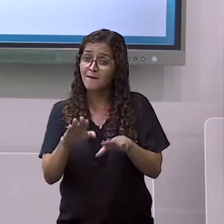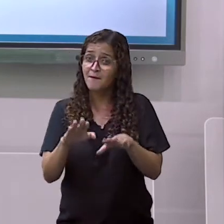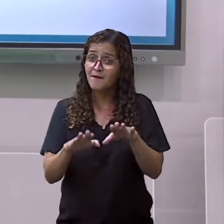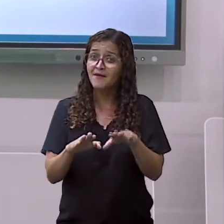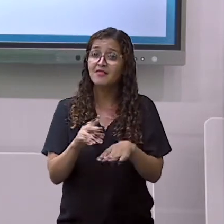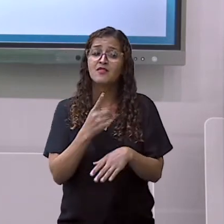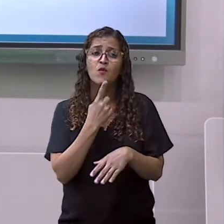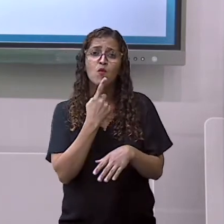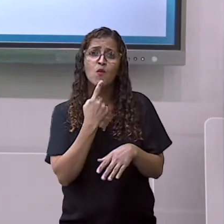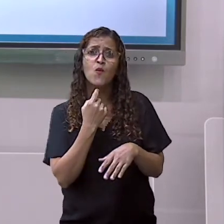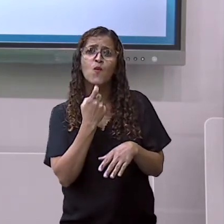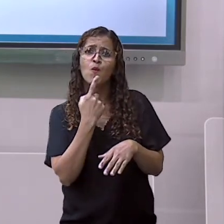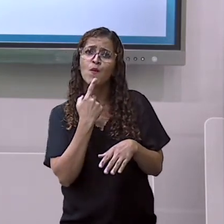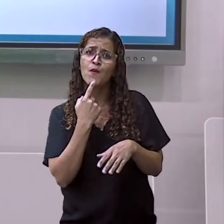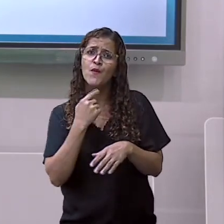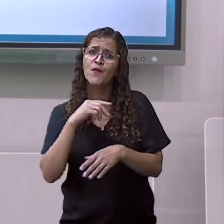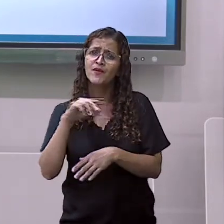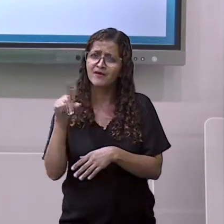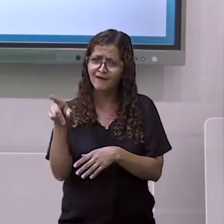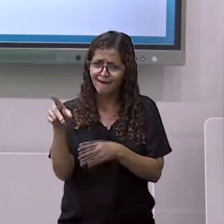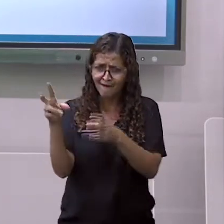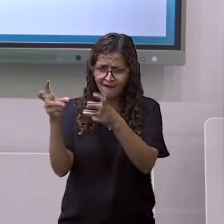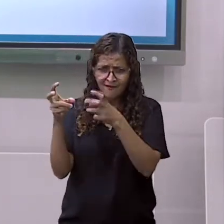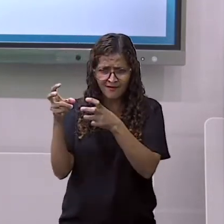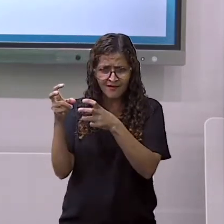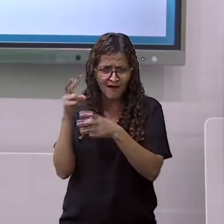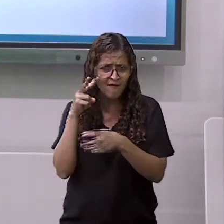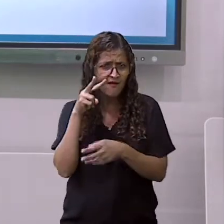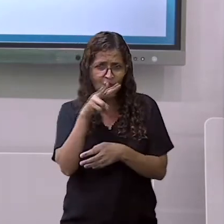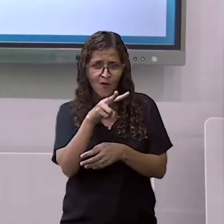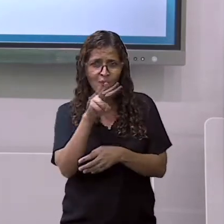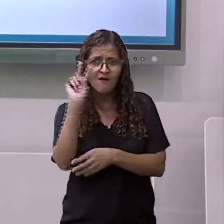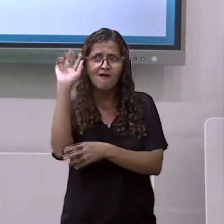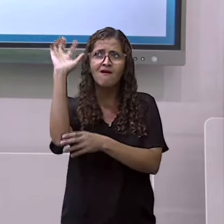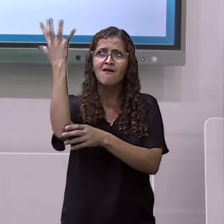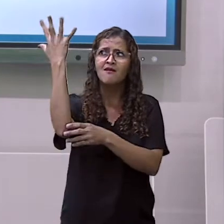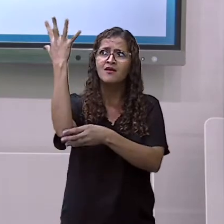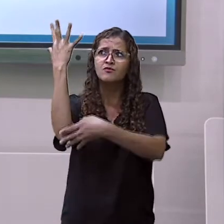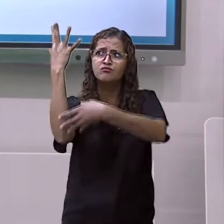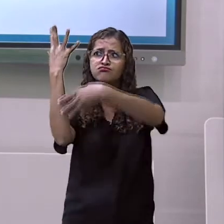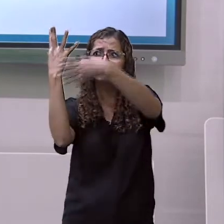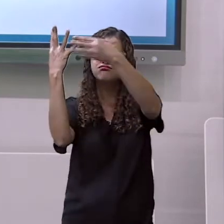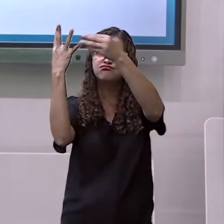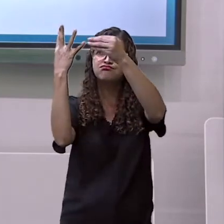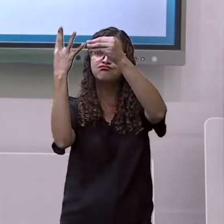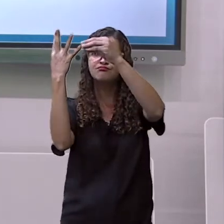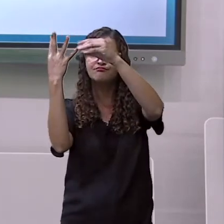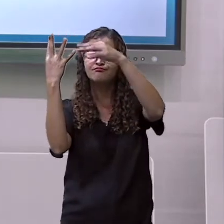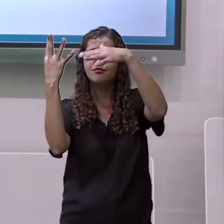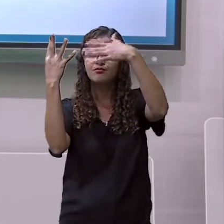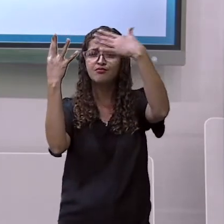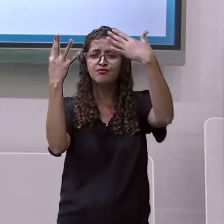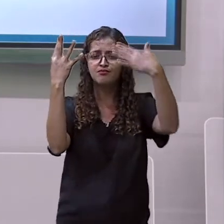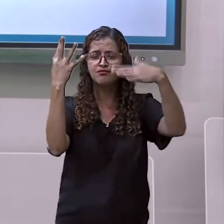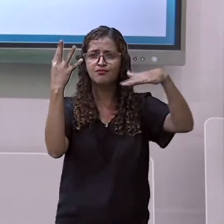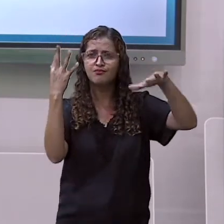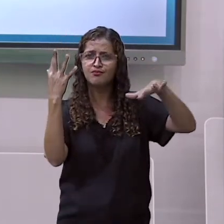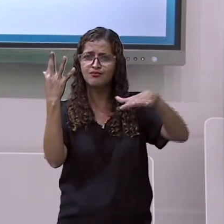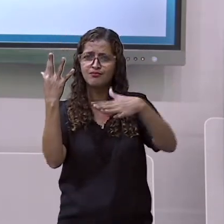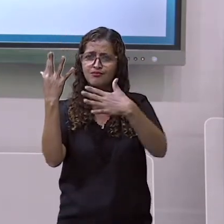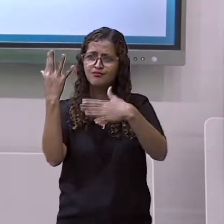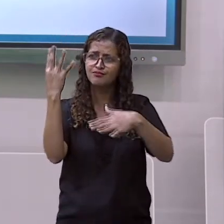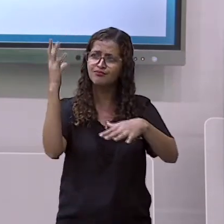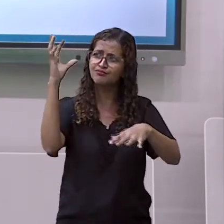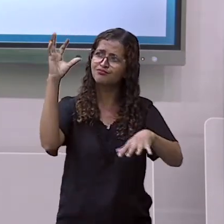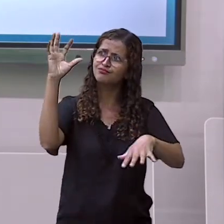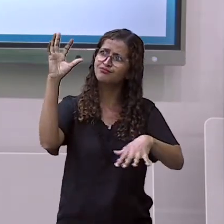as folhas, ou então as folhas começam a ficar meio amareladas, depois vermelhas, depois caem. A gente acha até que